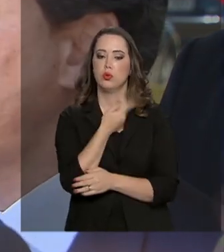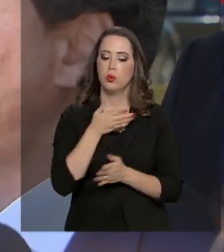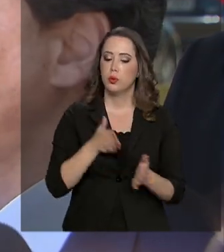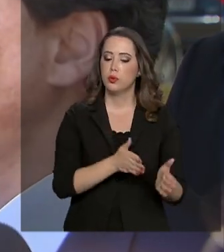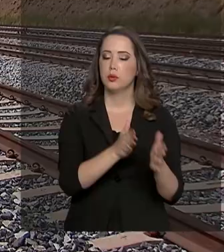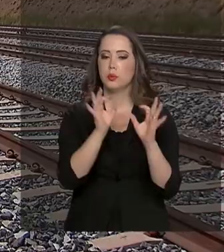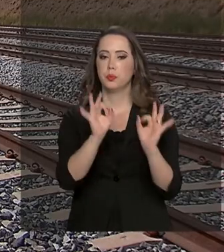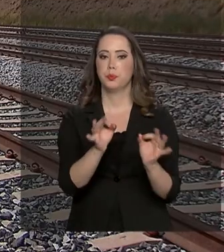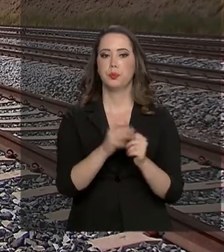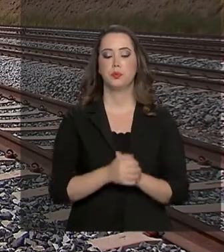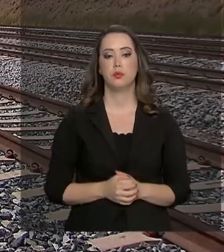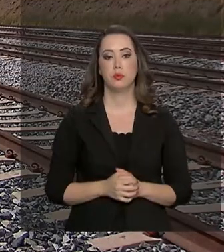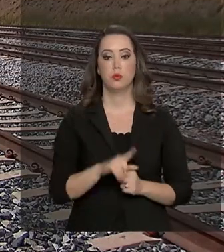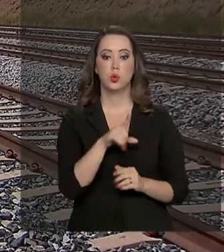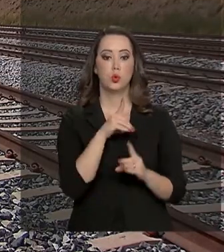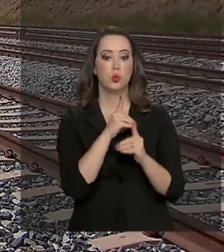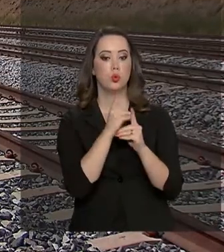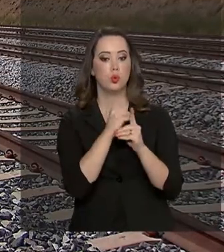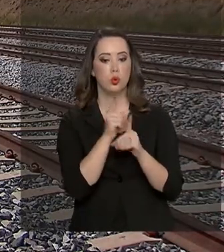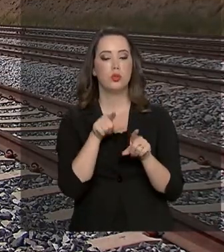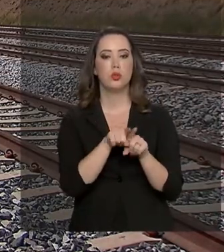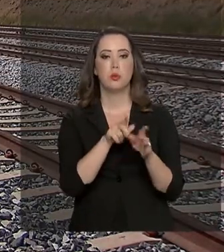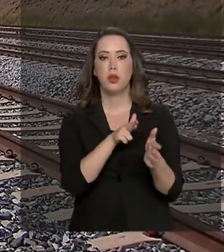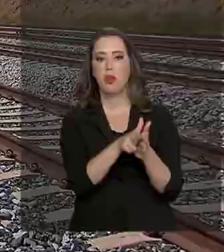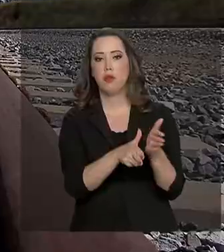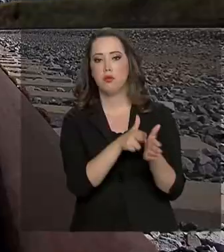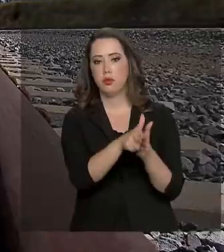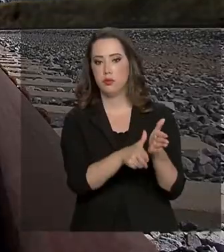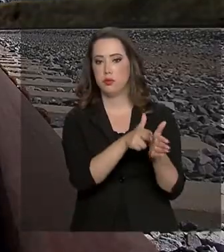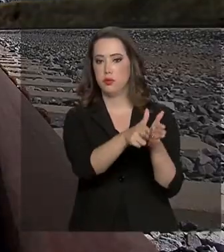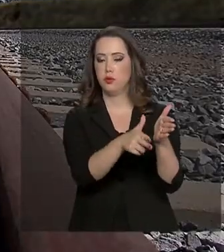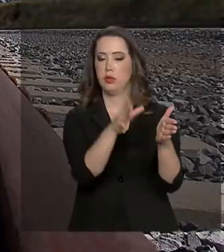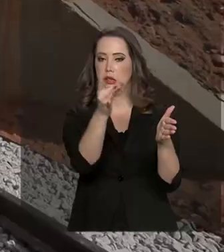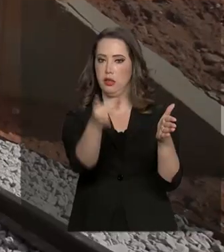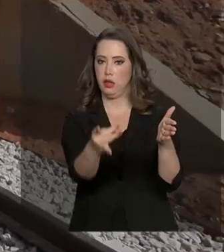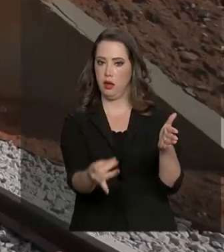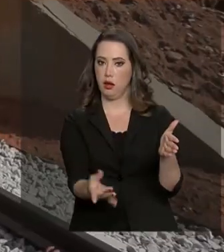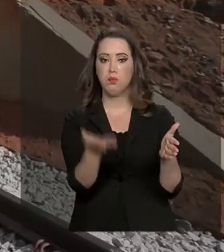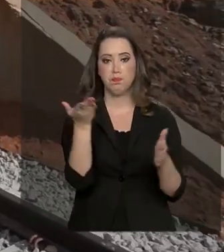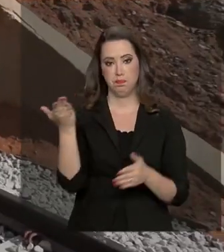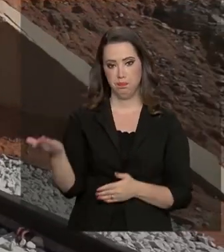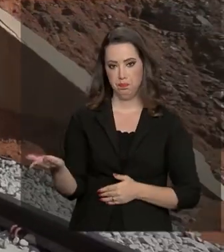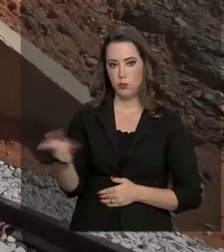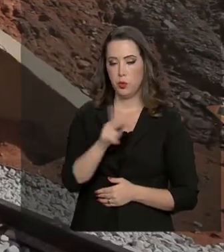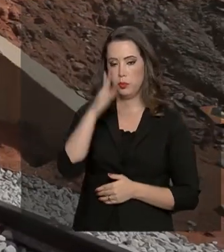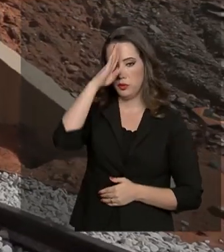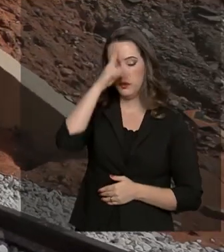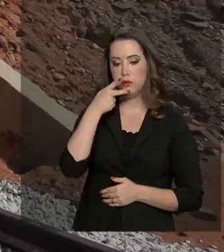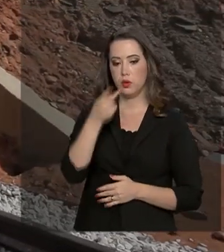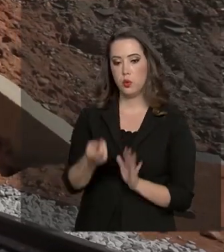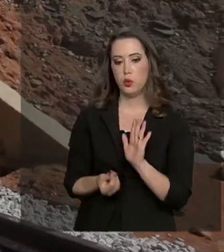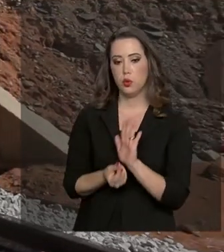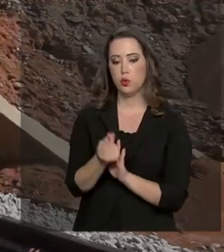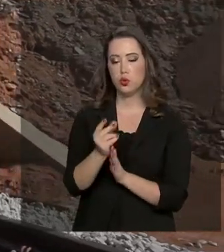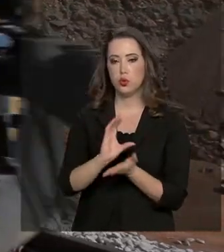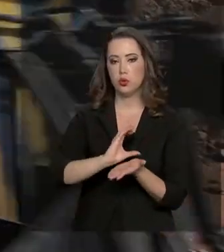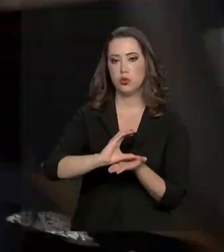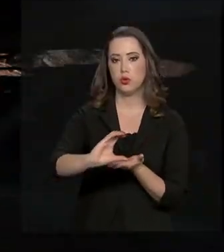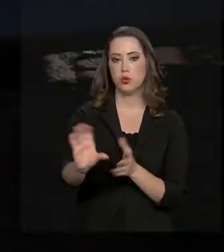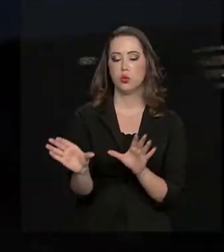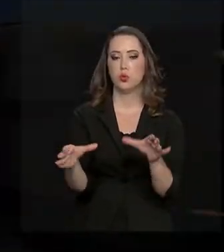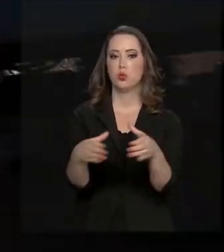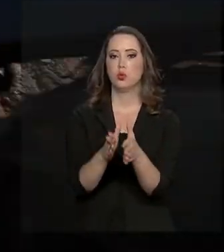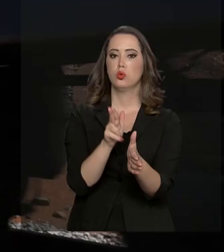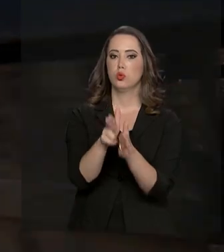agenda dos caminhoneiros. Ainda no encontro, a malha ferroviária brasileira foi destaque. Bolsonaro disse que os recursos para a reestruturação do